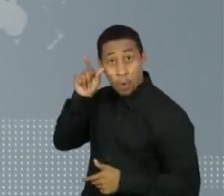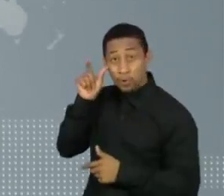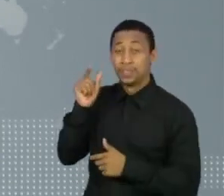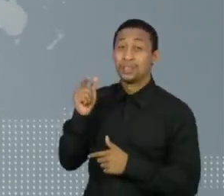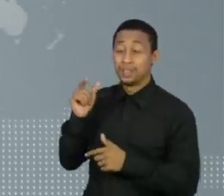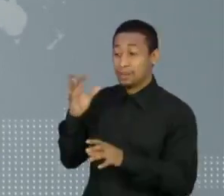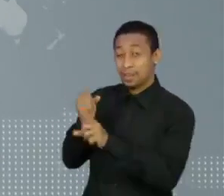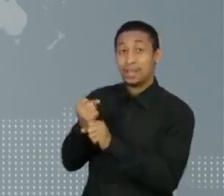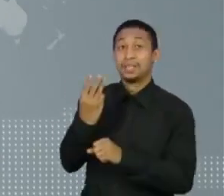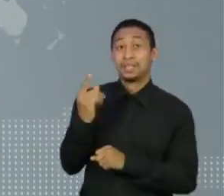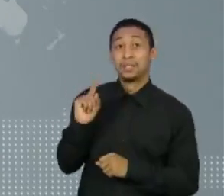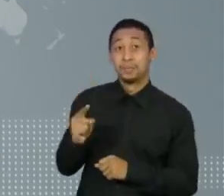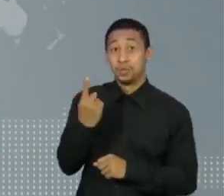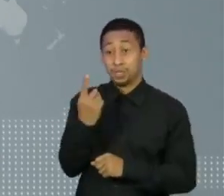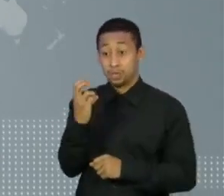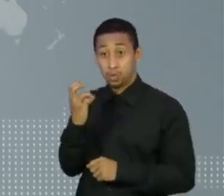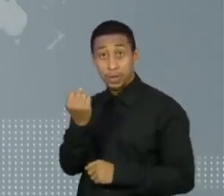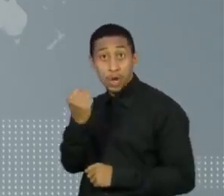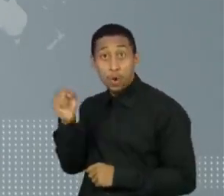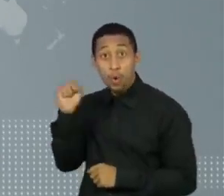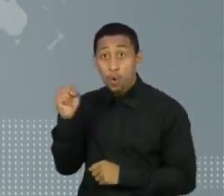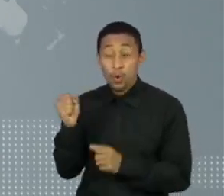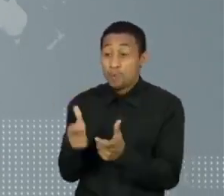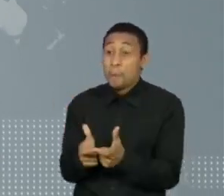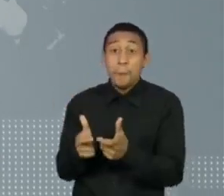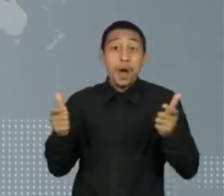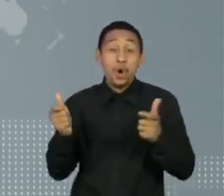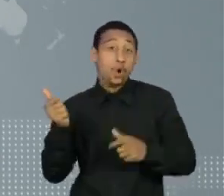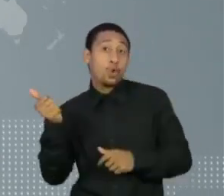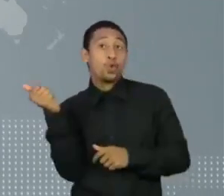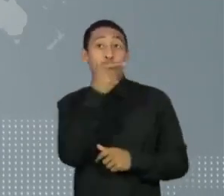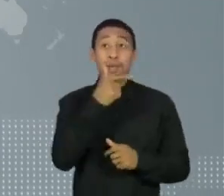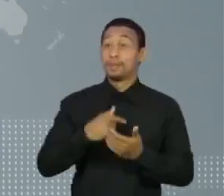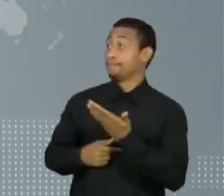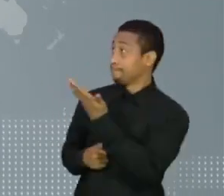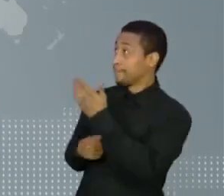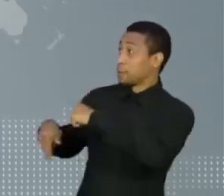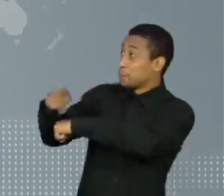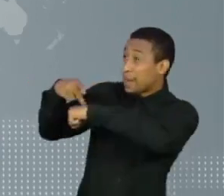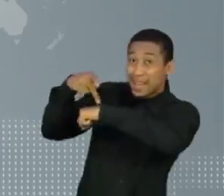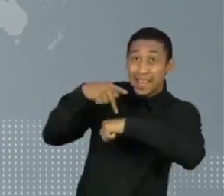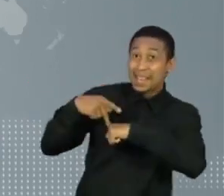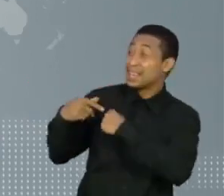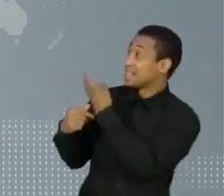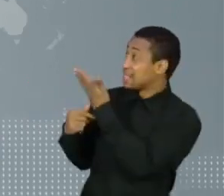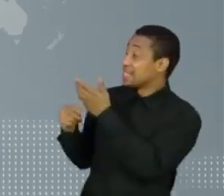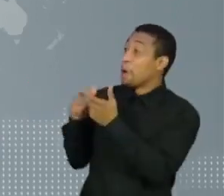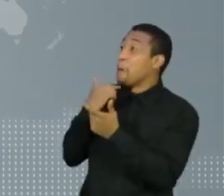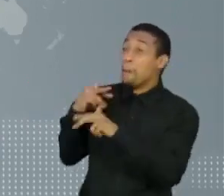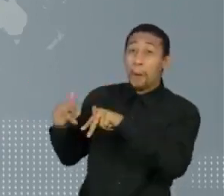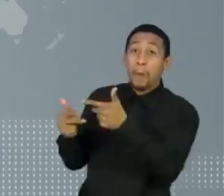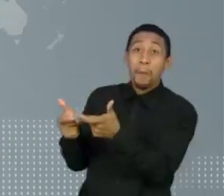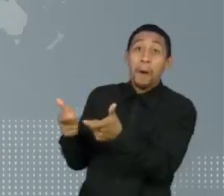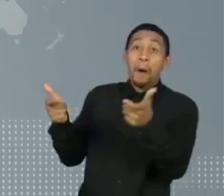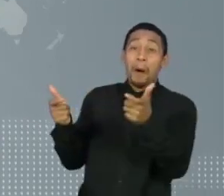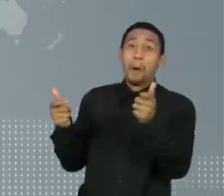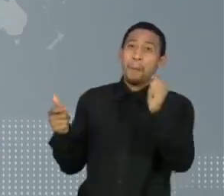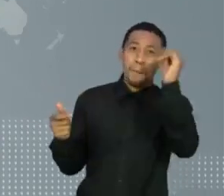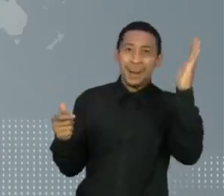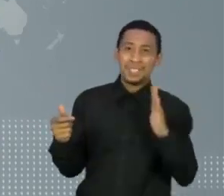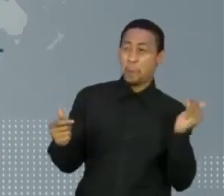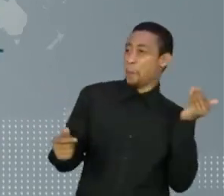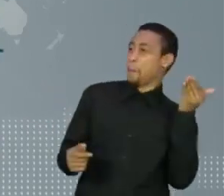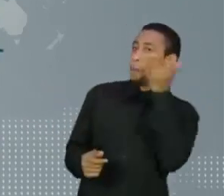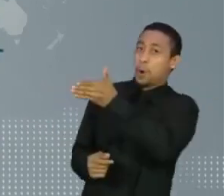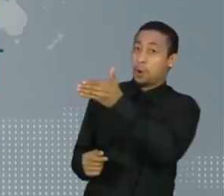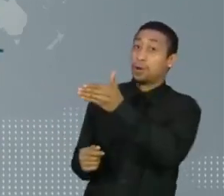3.158, é maior do que os nove países seguintes com mais óbitos em todo o mundo. A soma deles, segundo